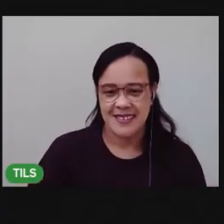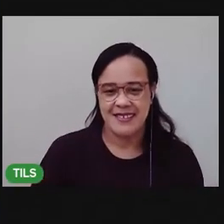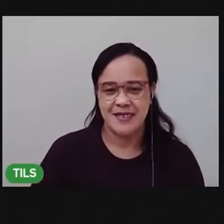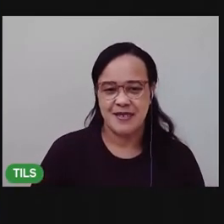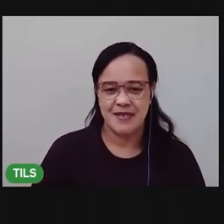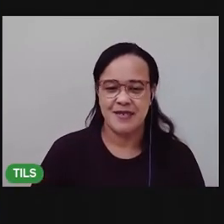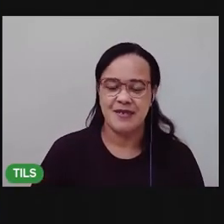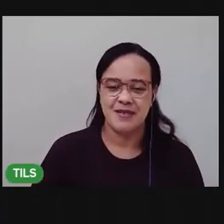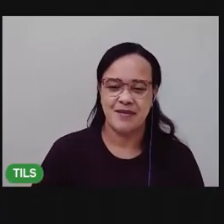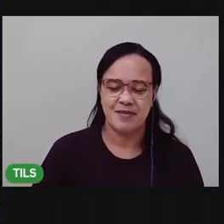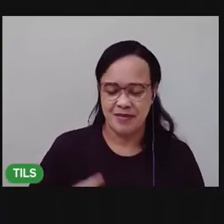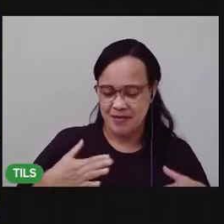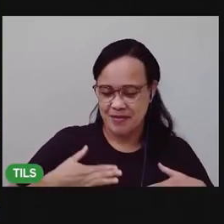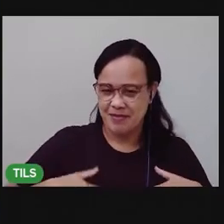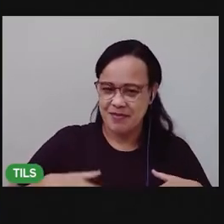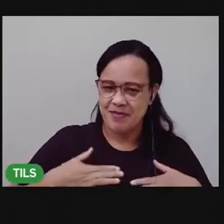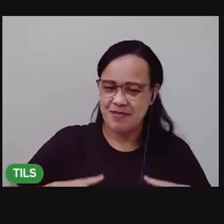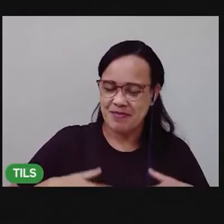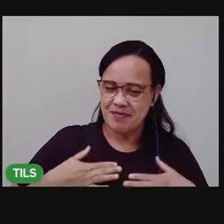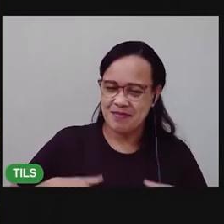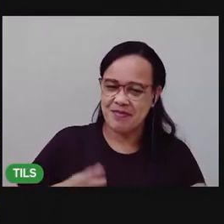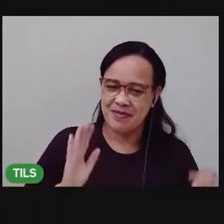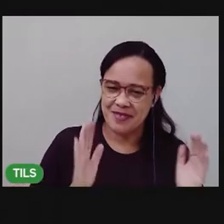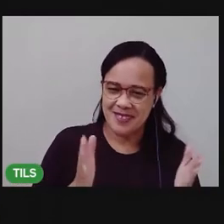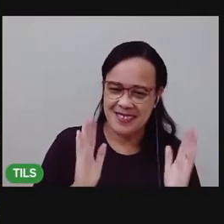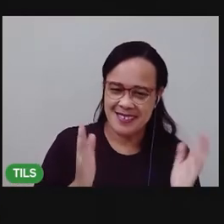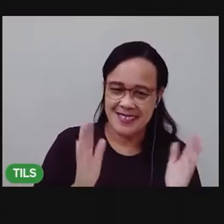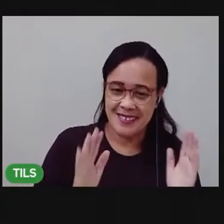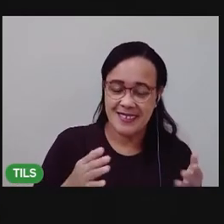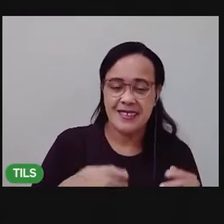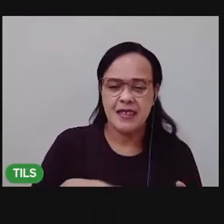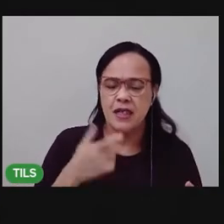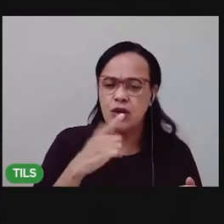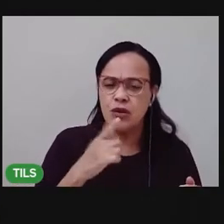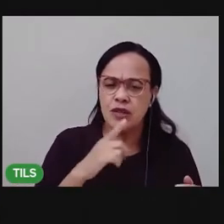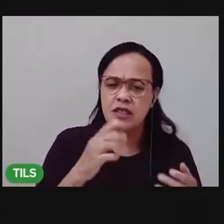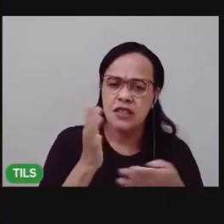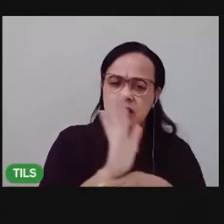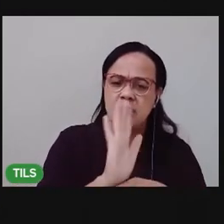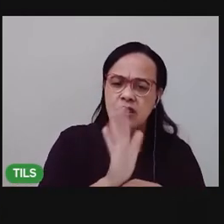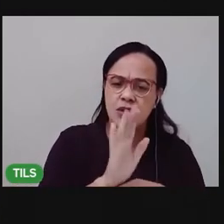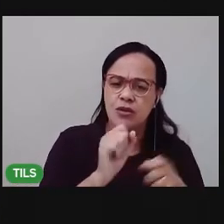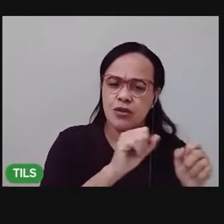Já descansou um pouquinho. Conseguiu assistir o outro vídeo da aula?